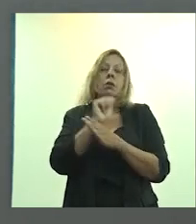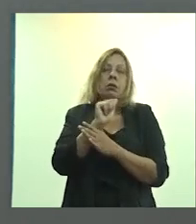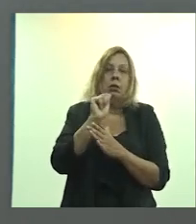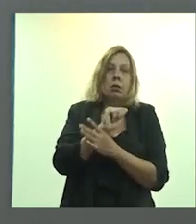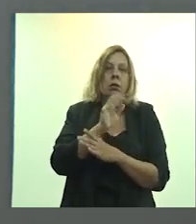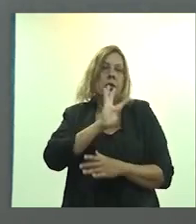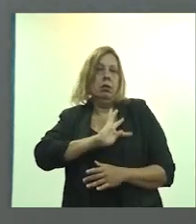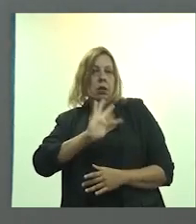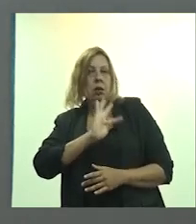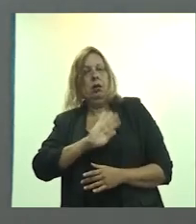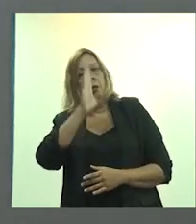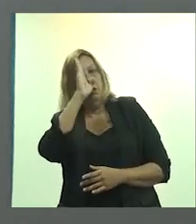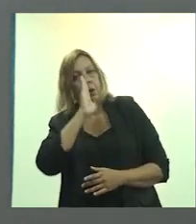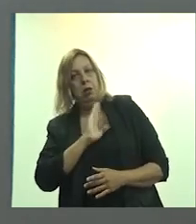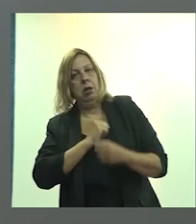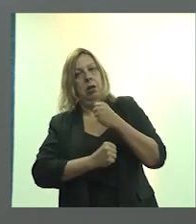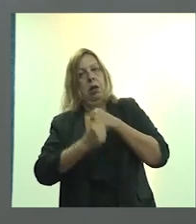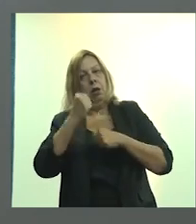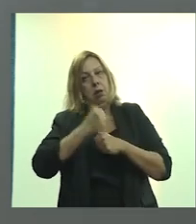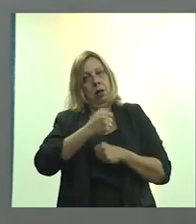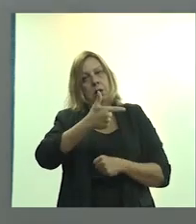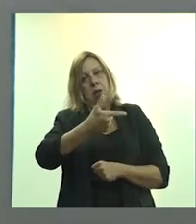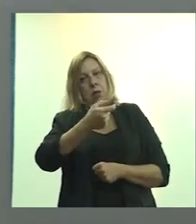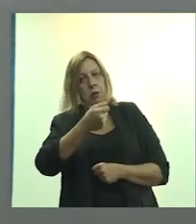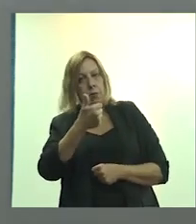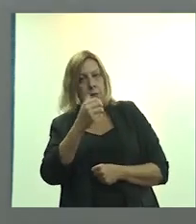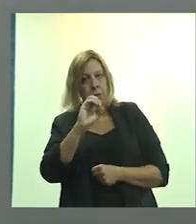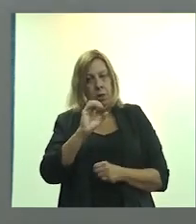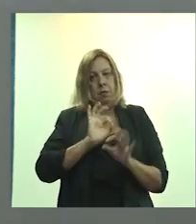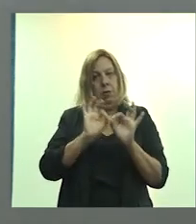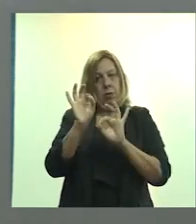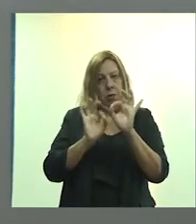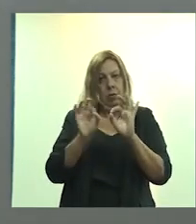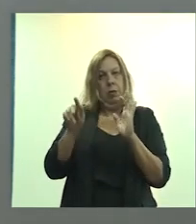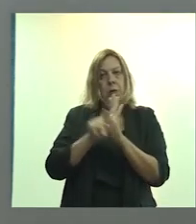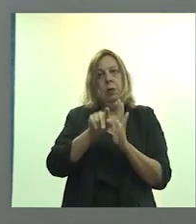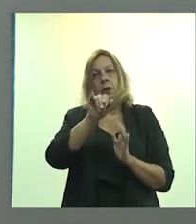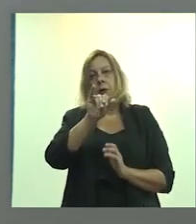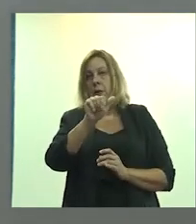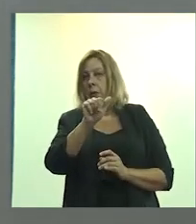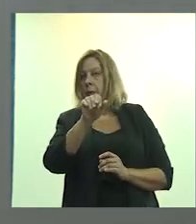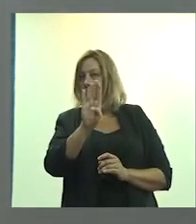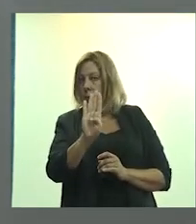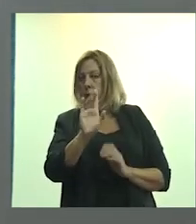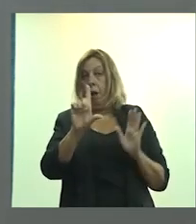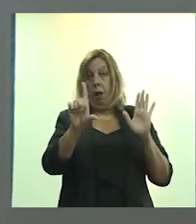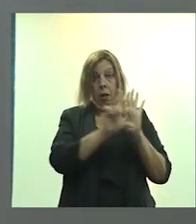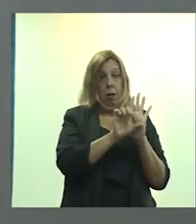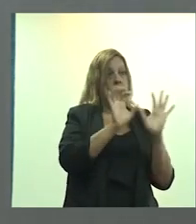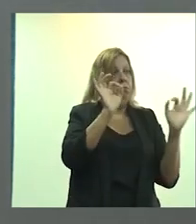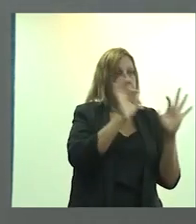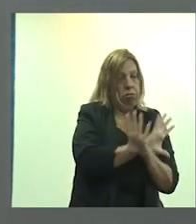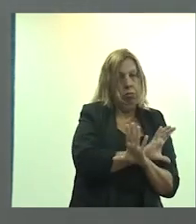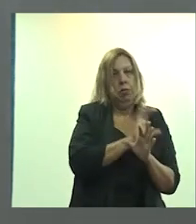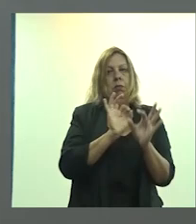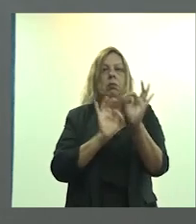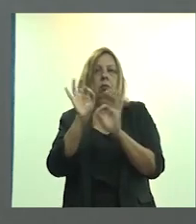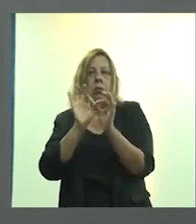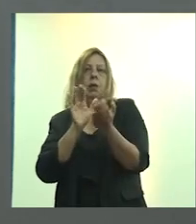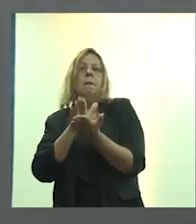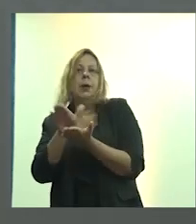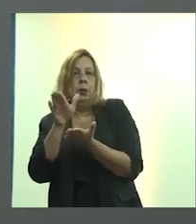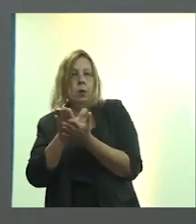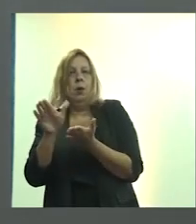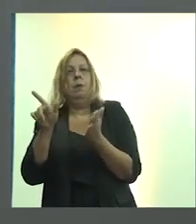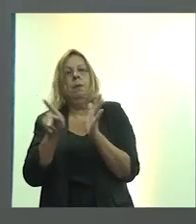Gratuita, 2010, que foi produzido pela IAB logo após a edição da lei, e outros documentos, aqui também